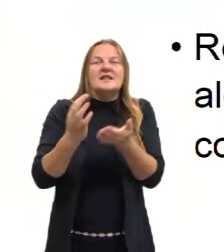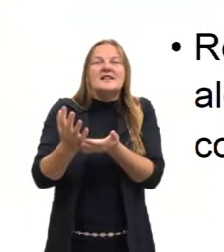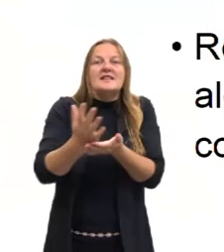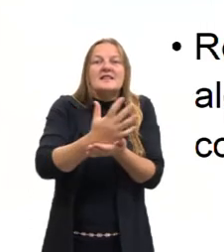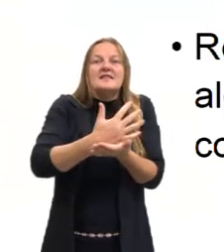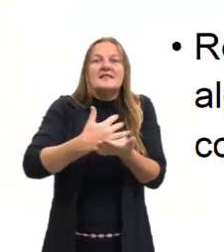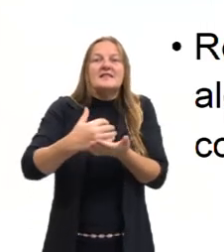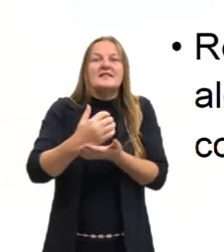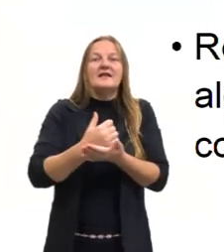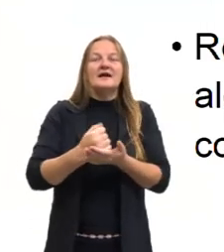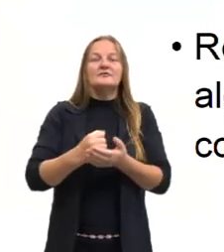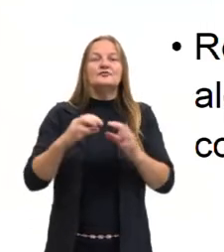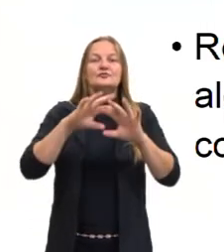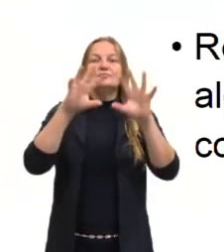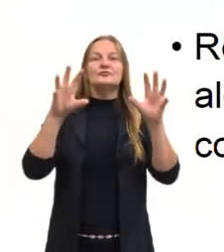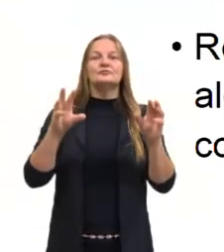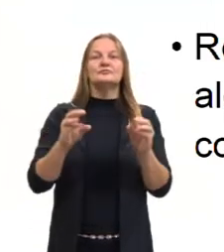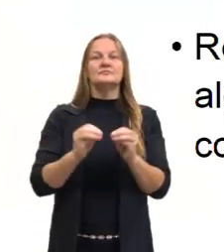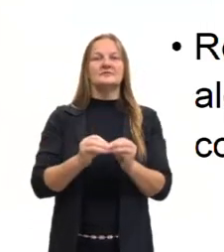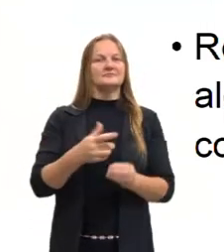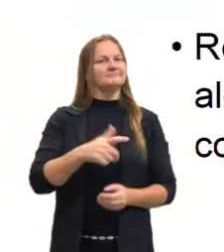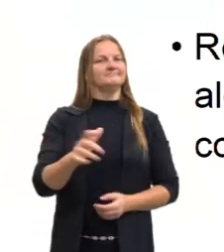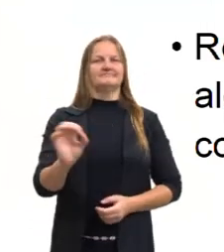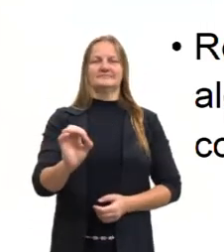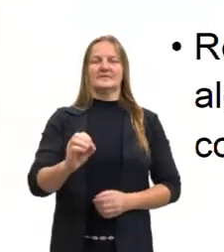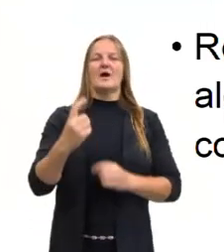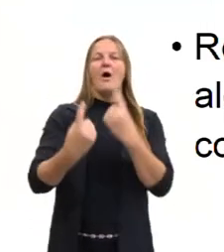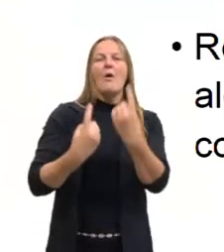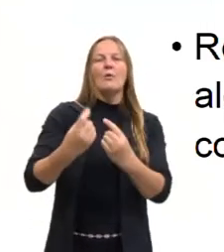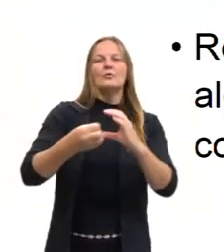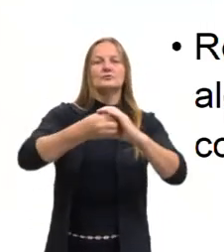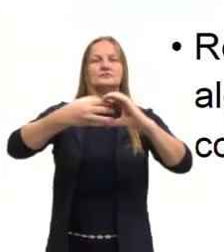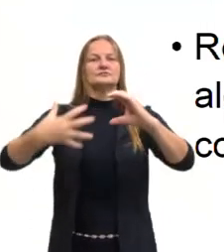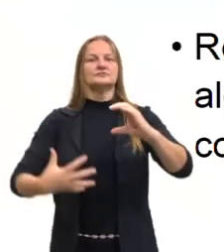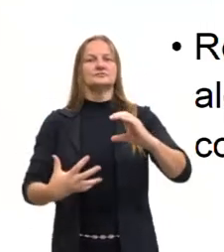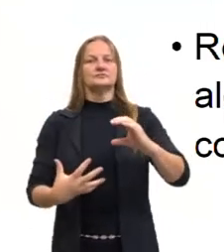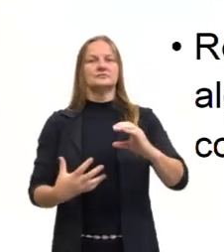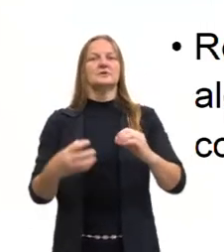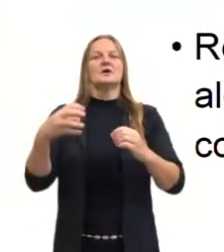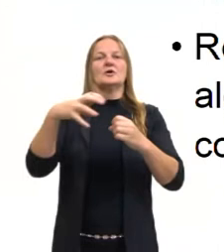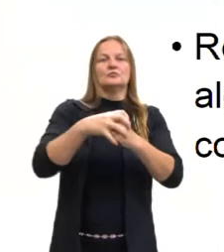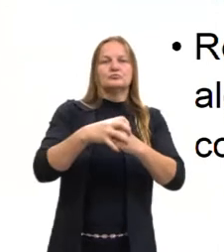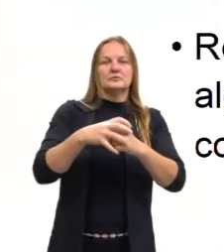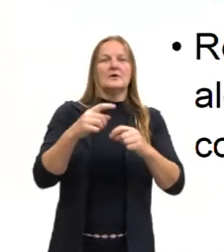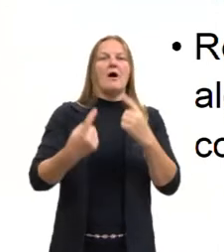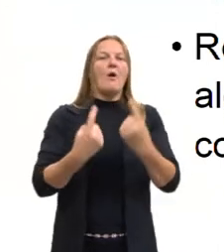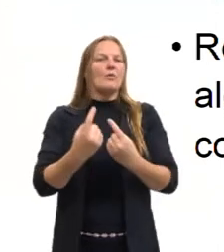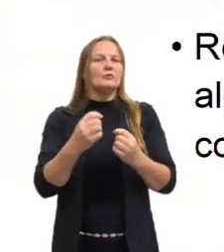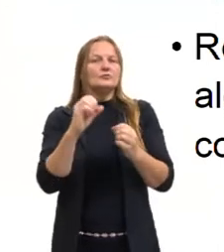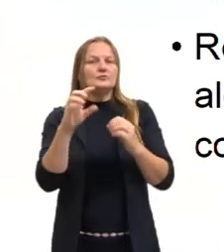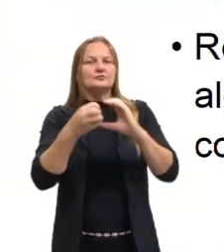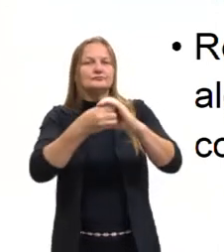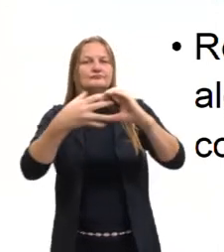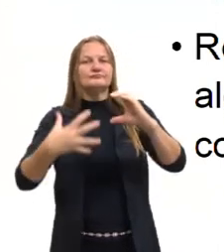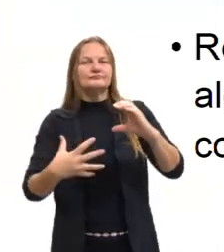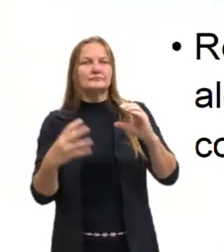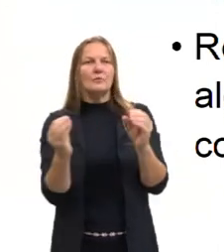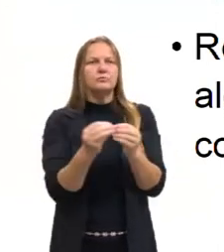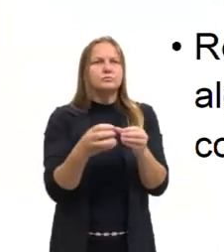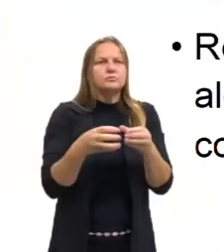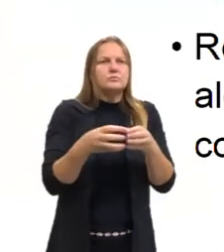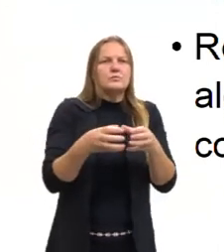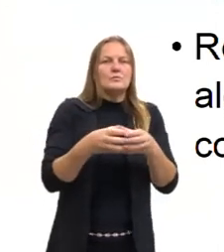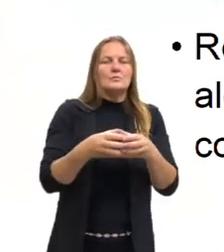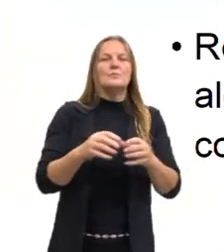não são conclusivos. Alguns classificam ele no reino protista, enquanto os outros consideram que deveriam